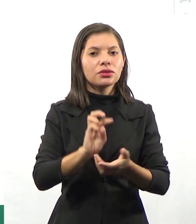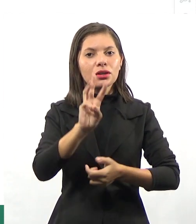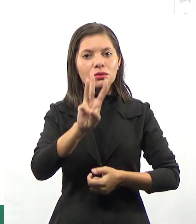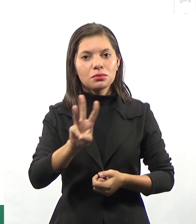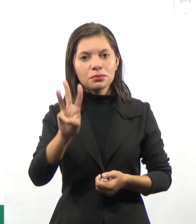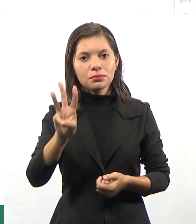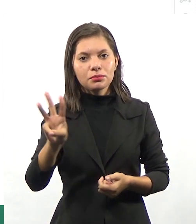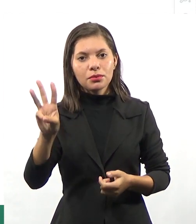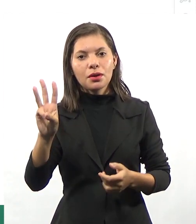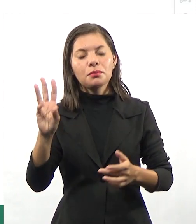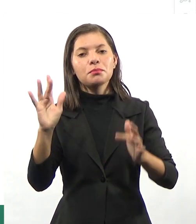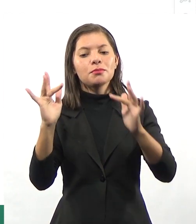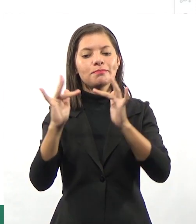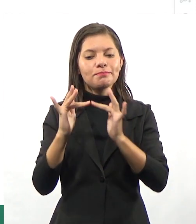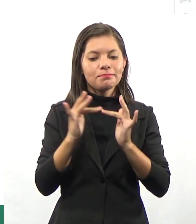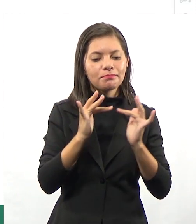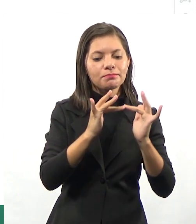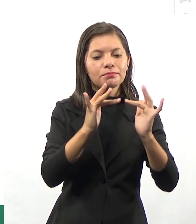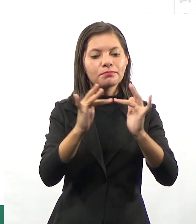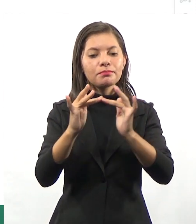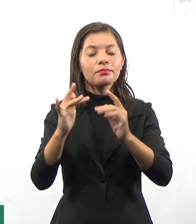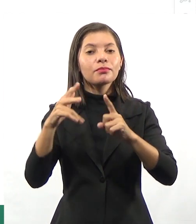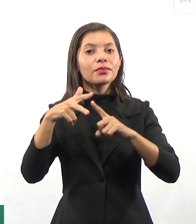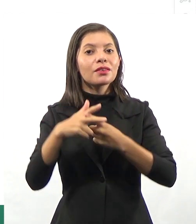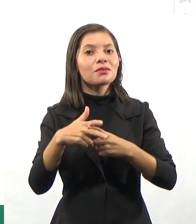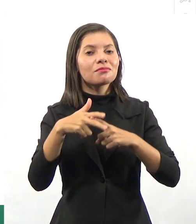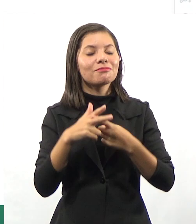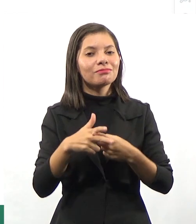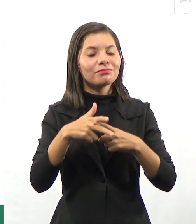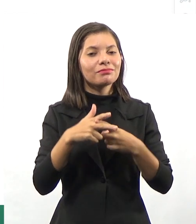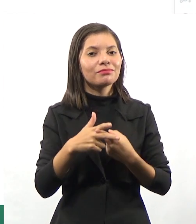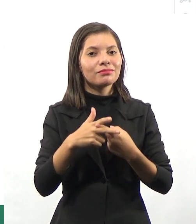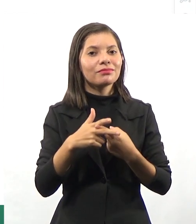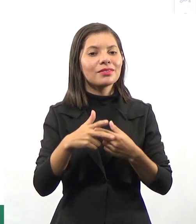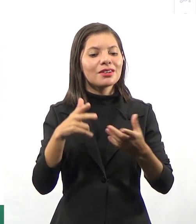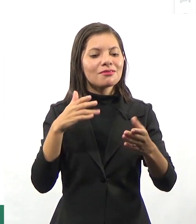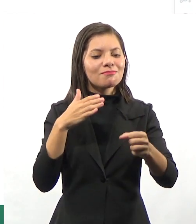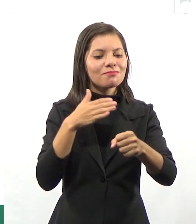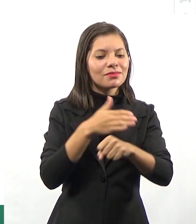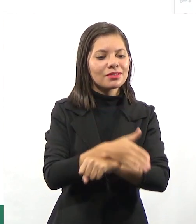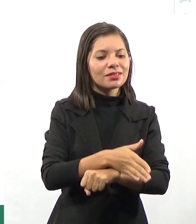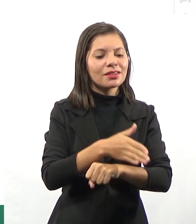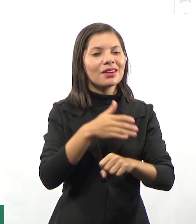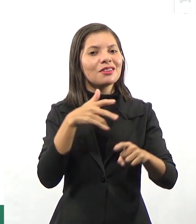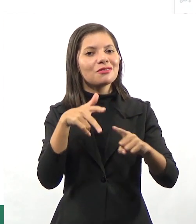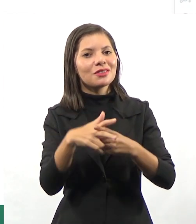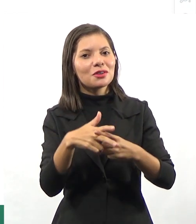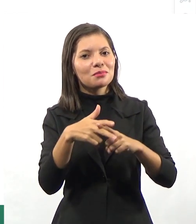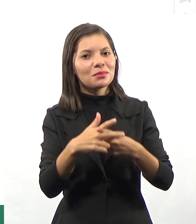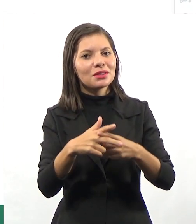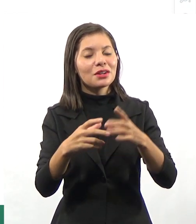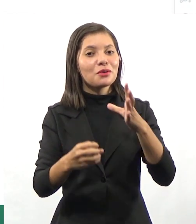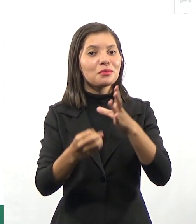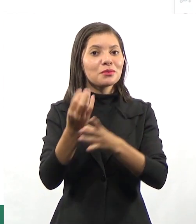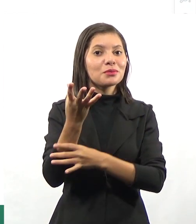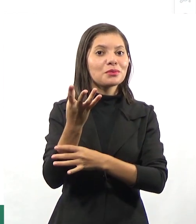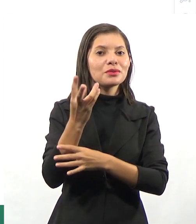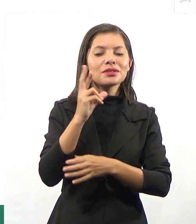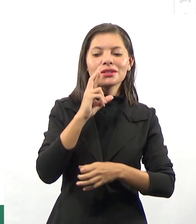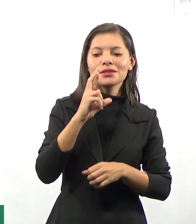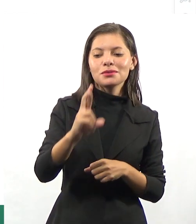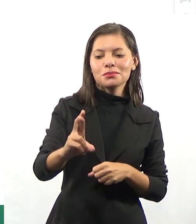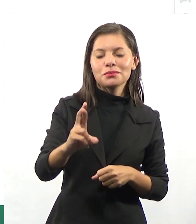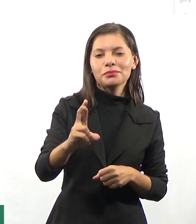interativas. Eu posso interagir com a ferramenta, eu dou uma entrada e a ferramenta produz uma